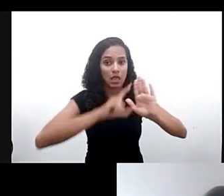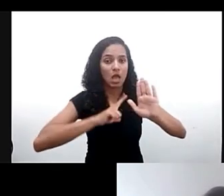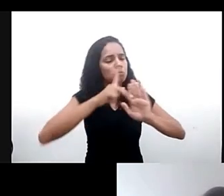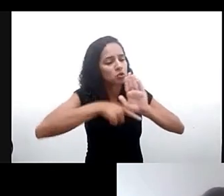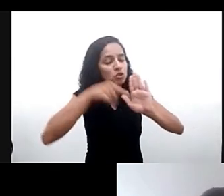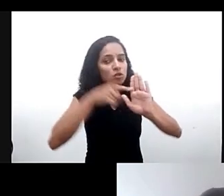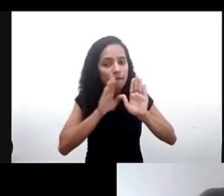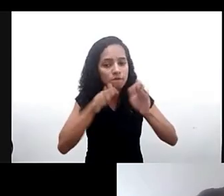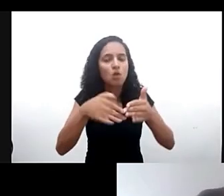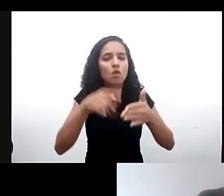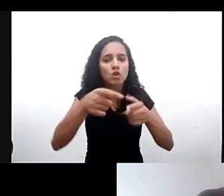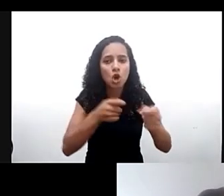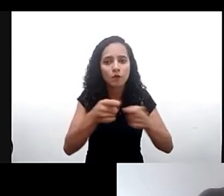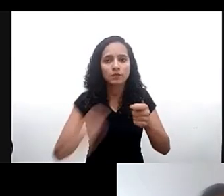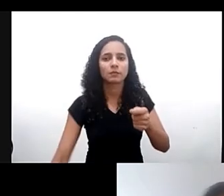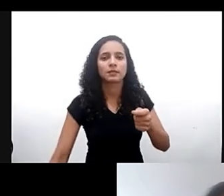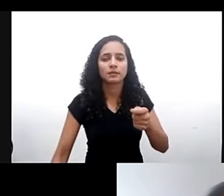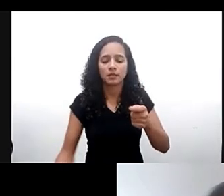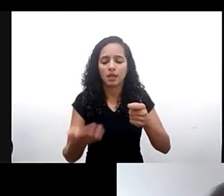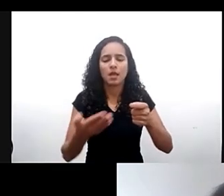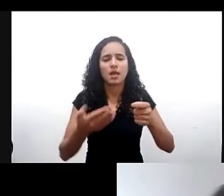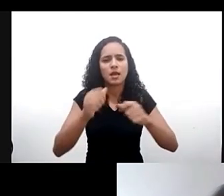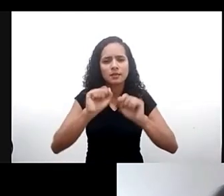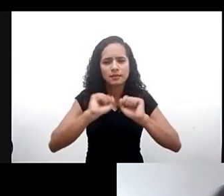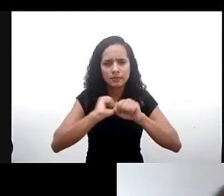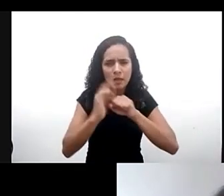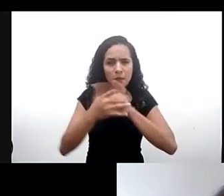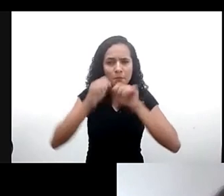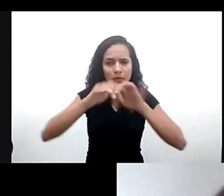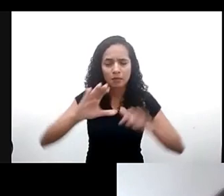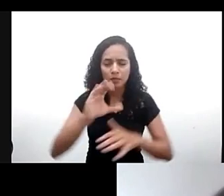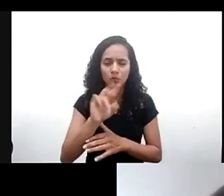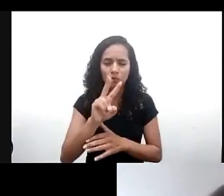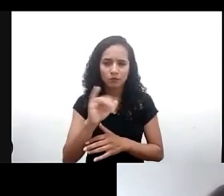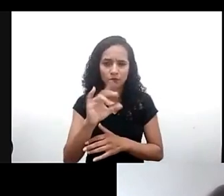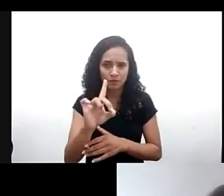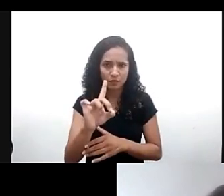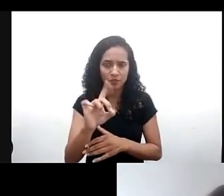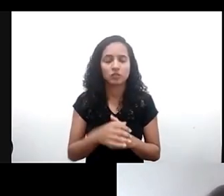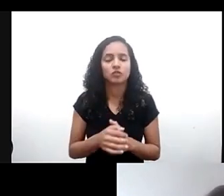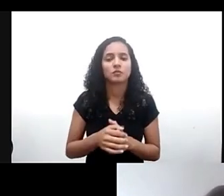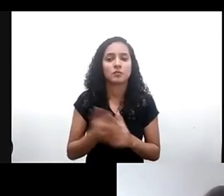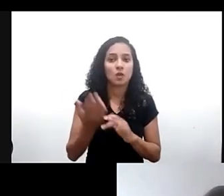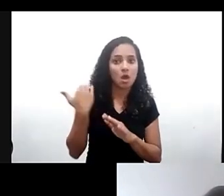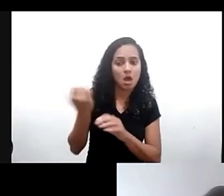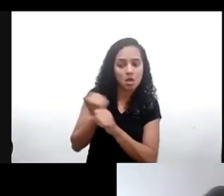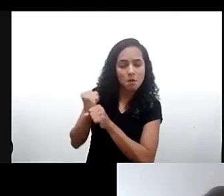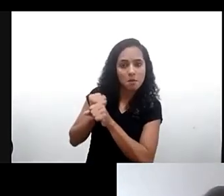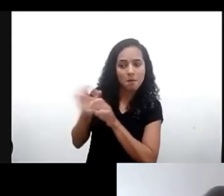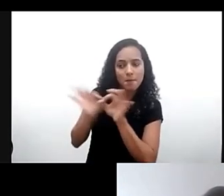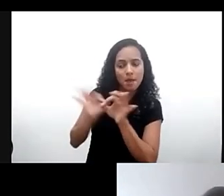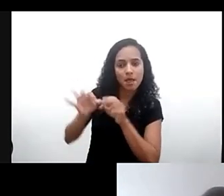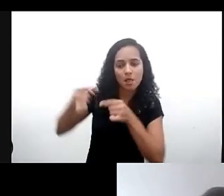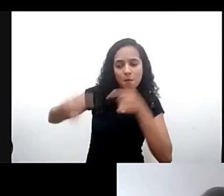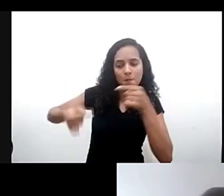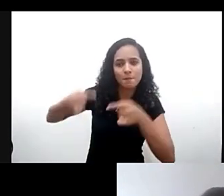governamentais sobre a pandemia covid e o que nós estávamos preparando há muitos anos inclusive políticas que eram